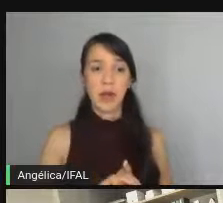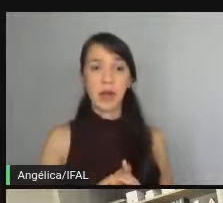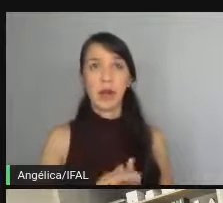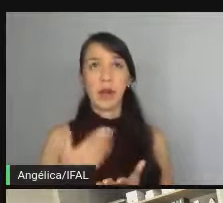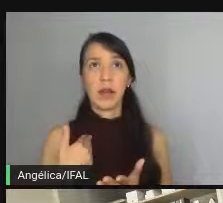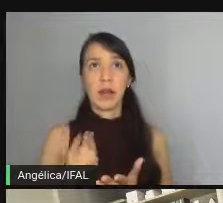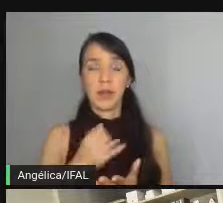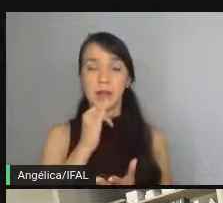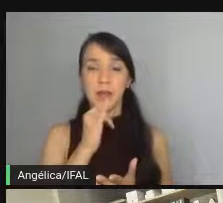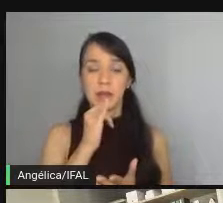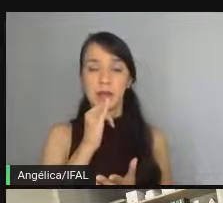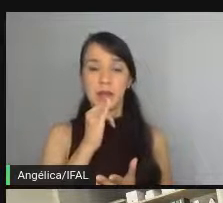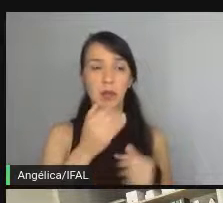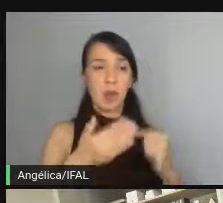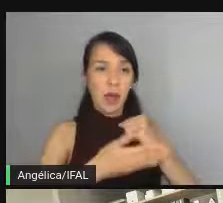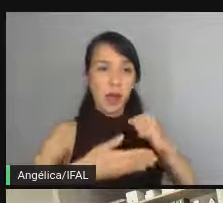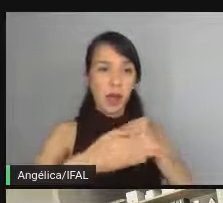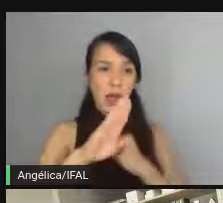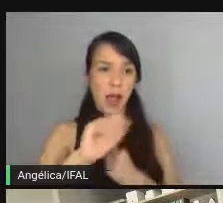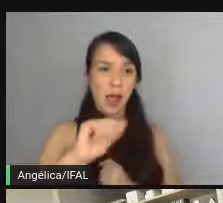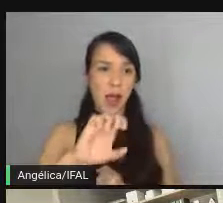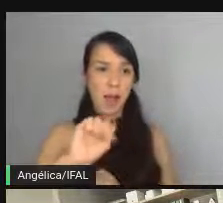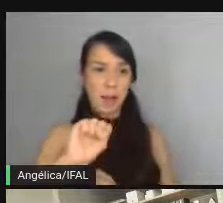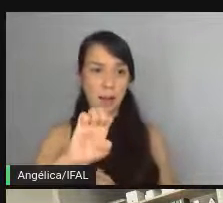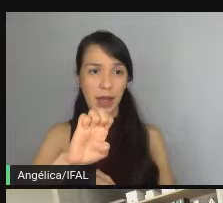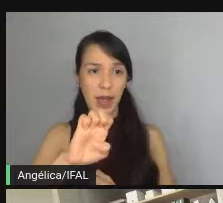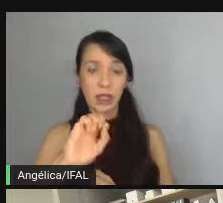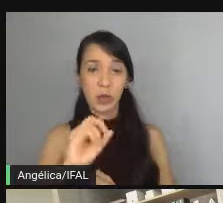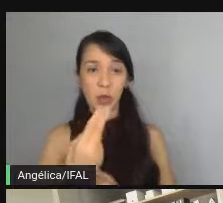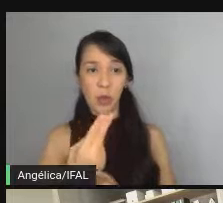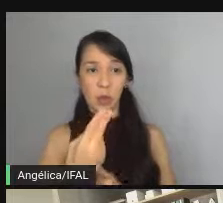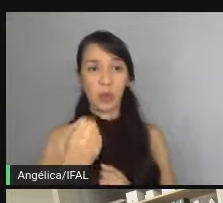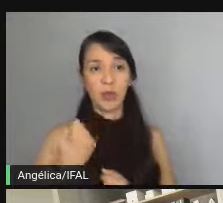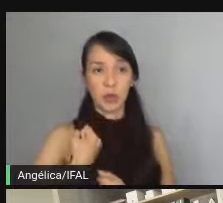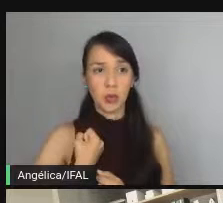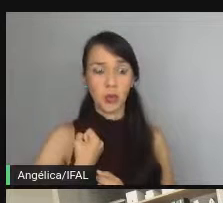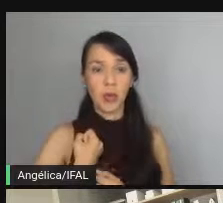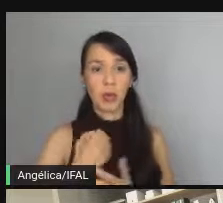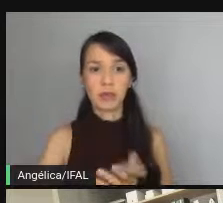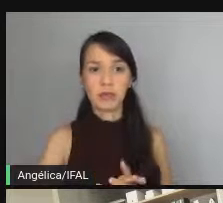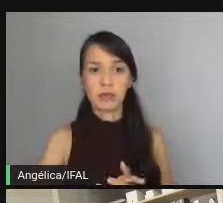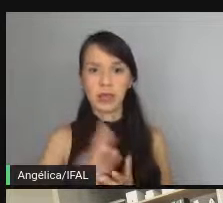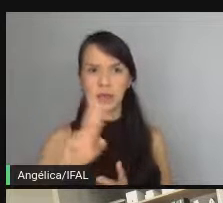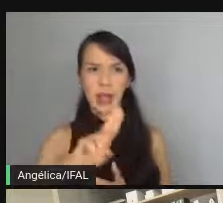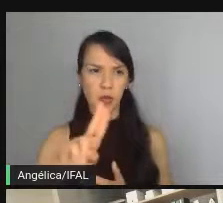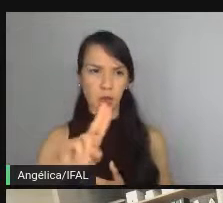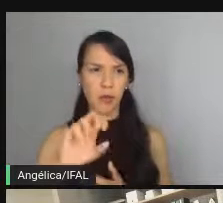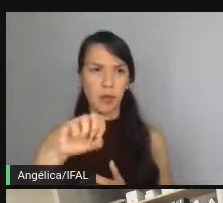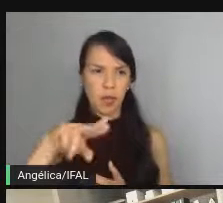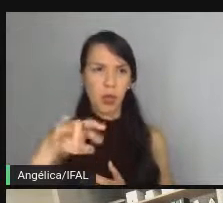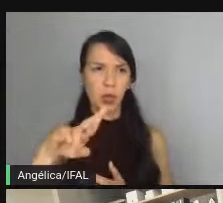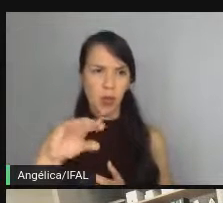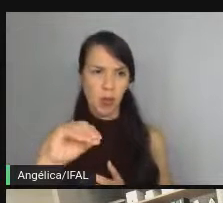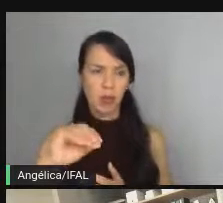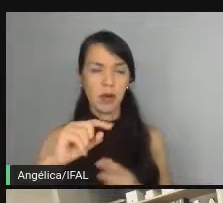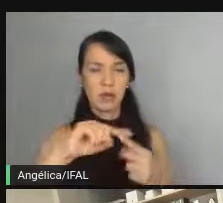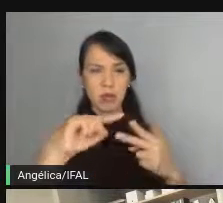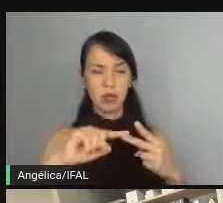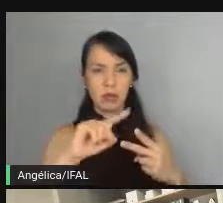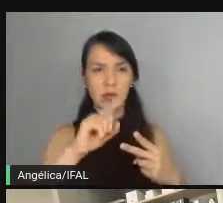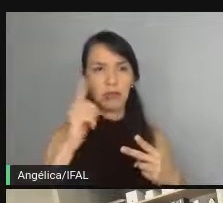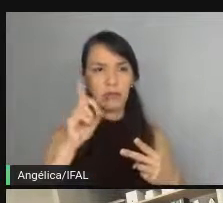passar a base ou não passar o número, você está chamando de número. São dois cenários de falha.